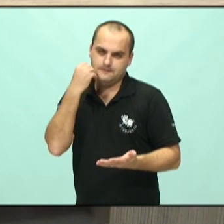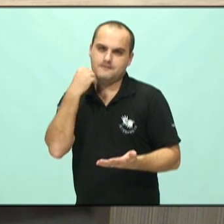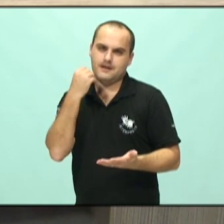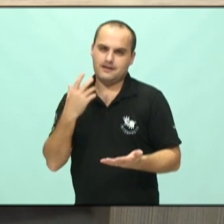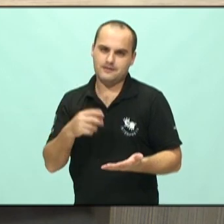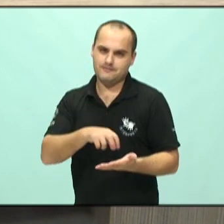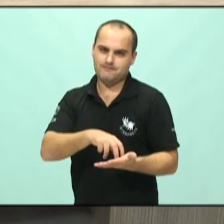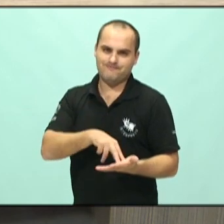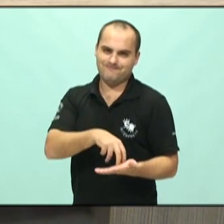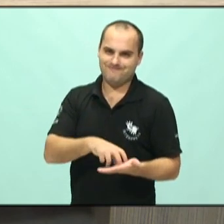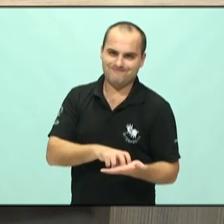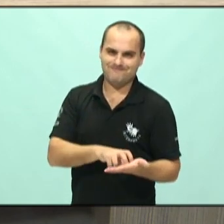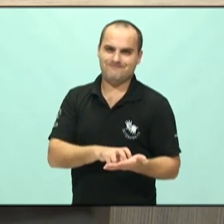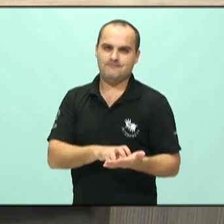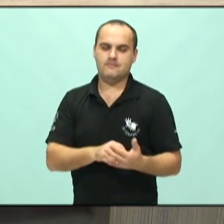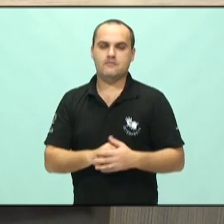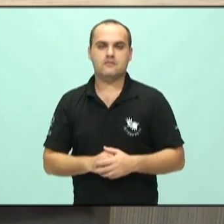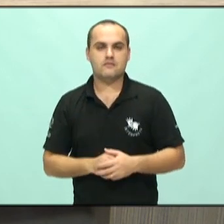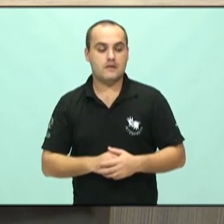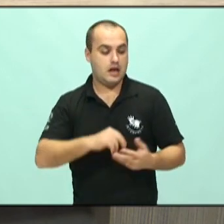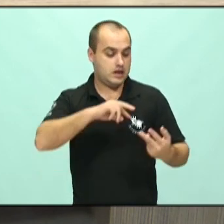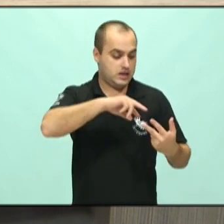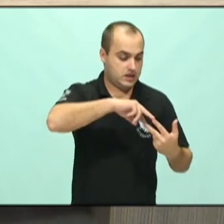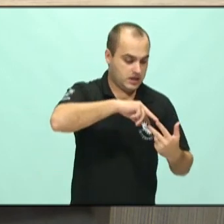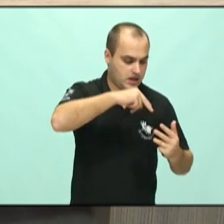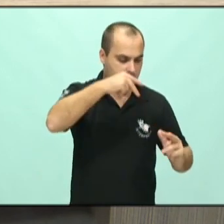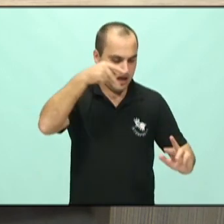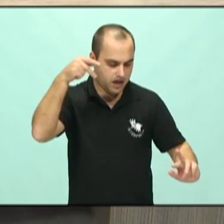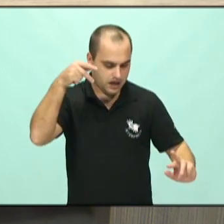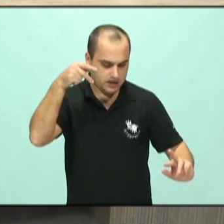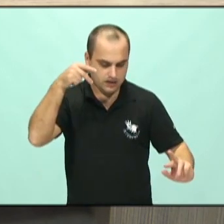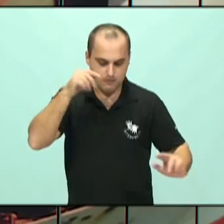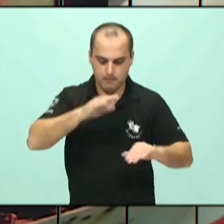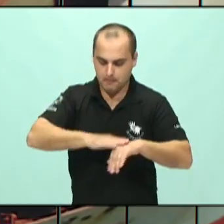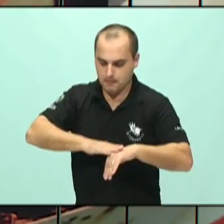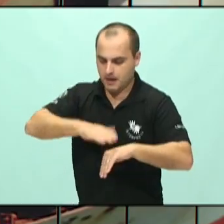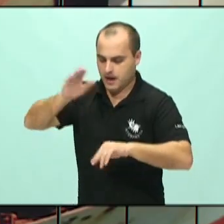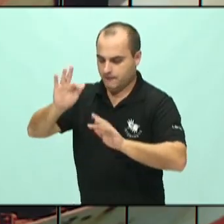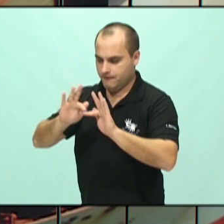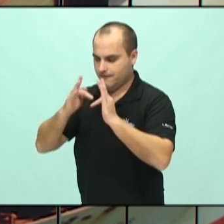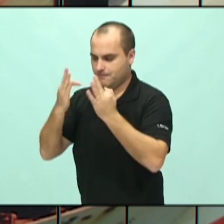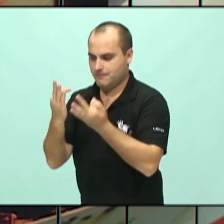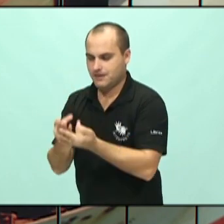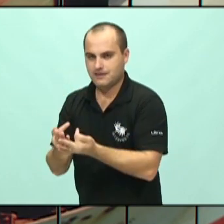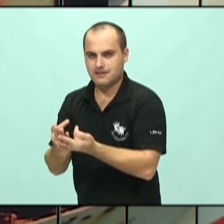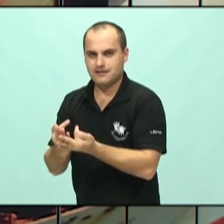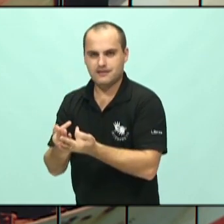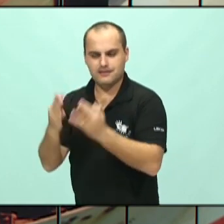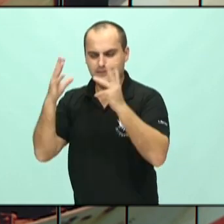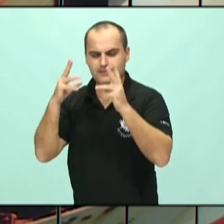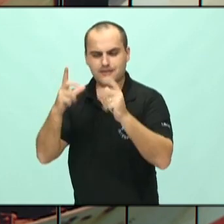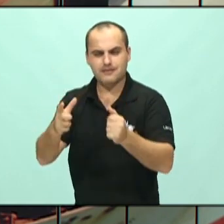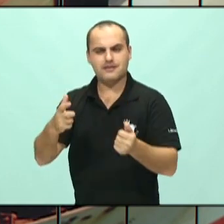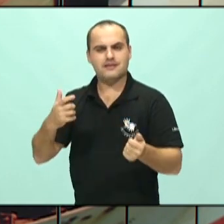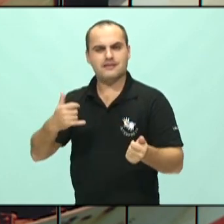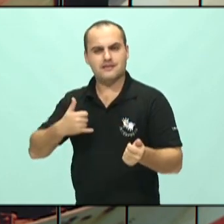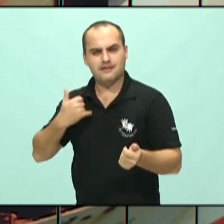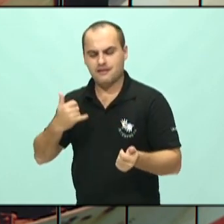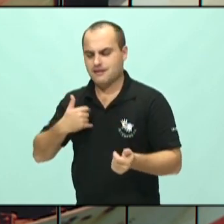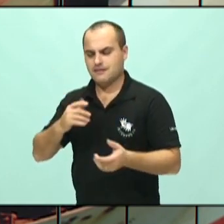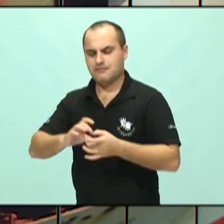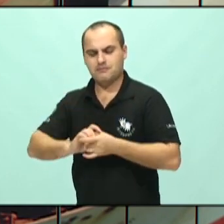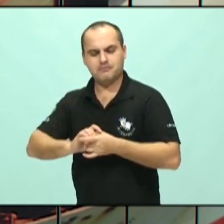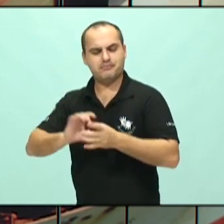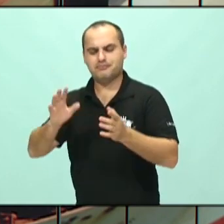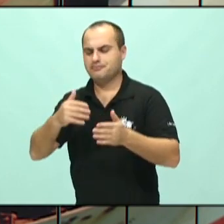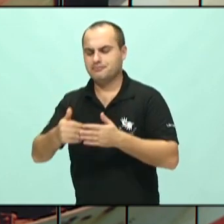mais ambiente e aí eu tenho toda essa repercussão familiar. Em todas as idades. A questão do idoso é